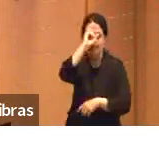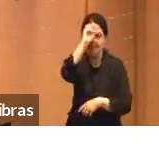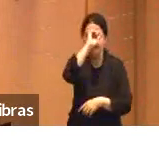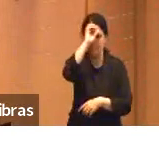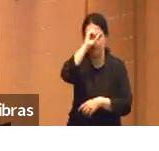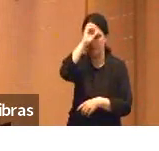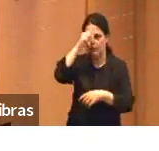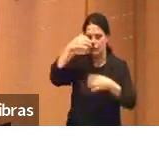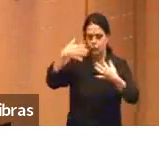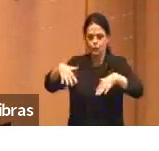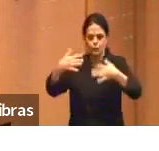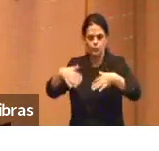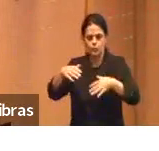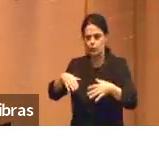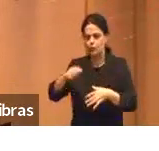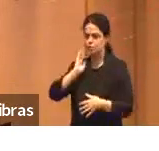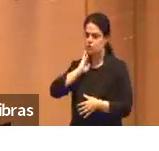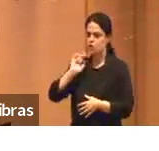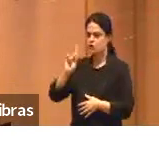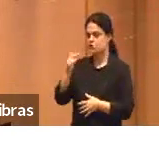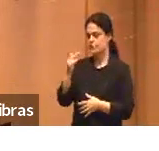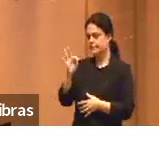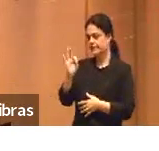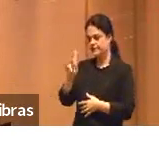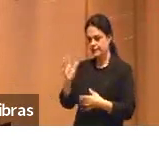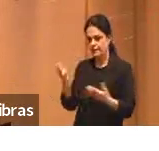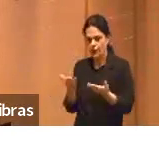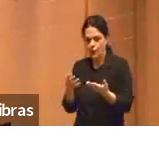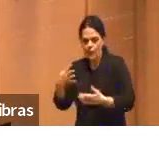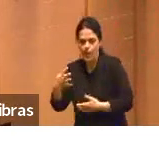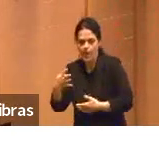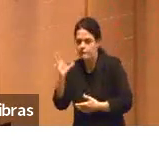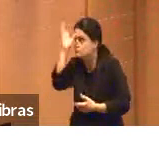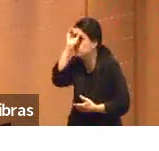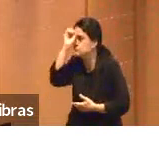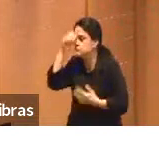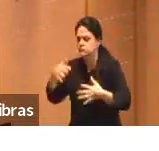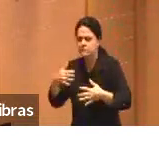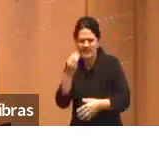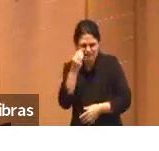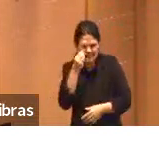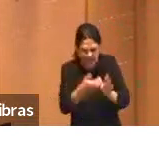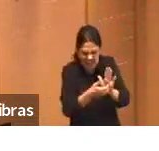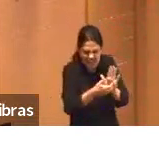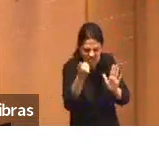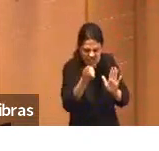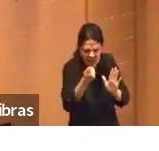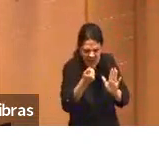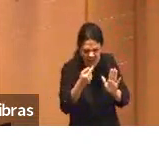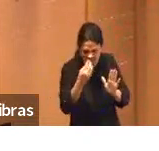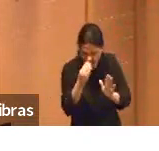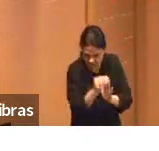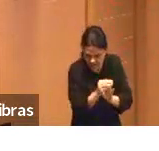Tenta tirar o chat GPT desse cara. Ele vai abrir mão de ser um Deus?